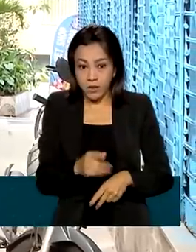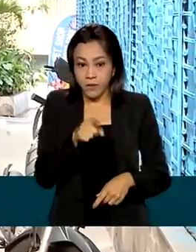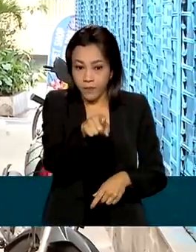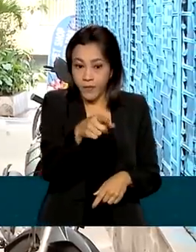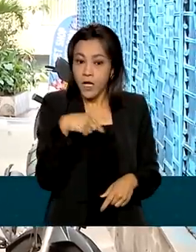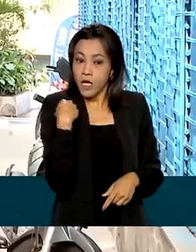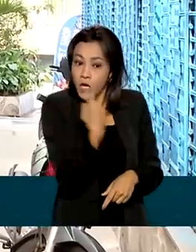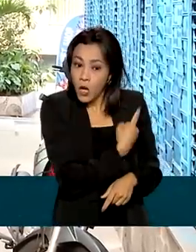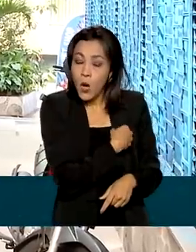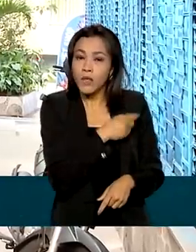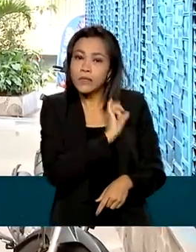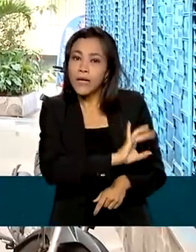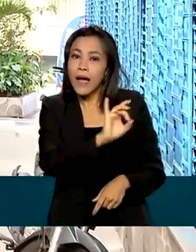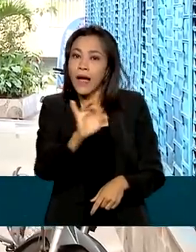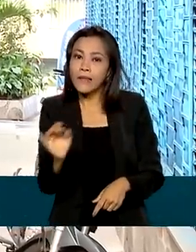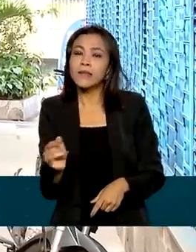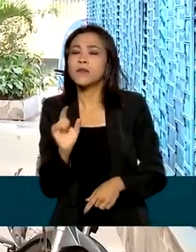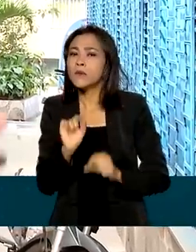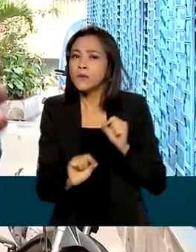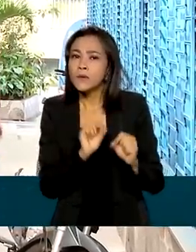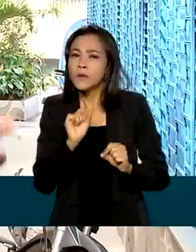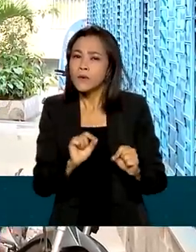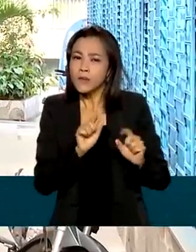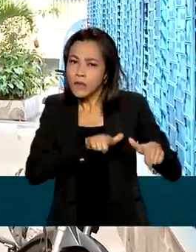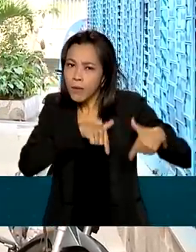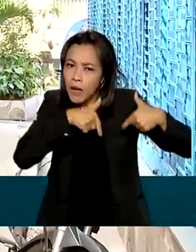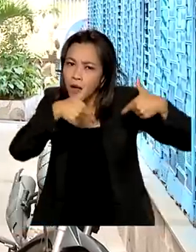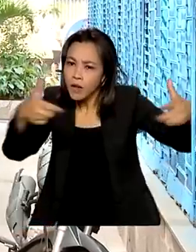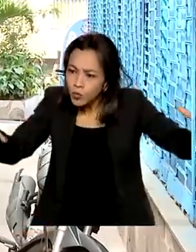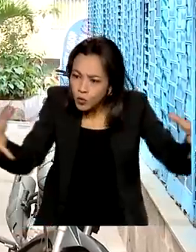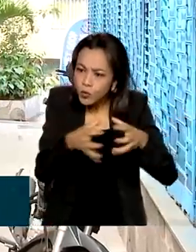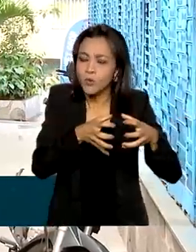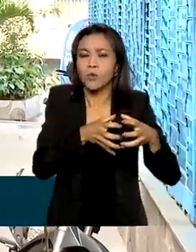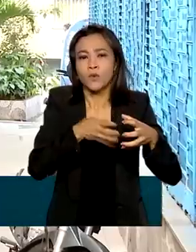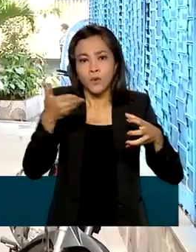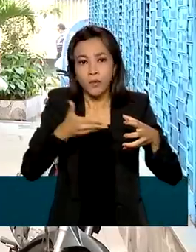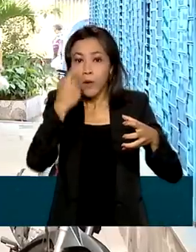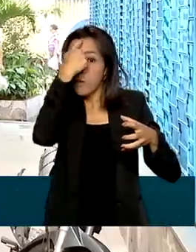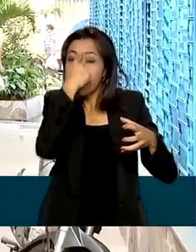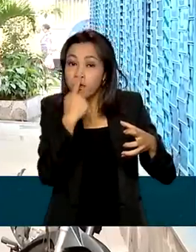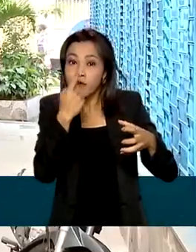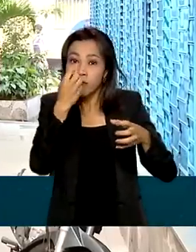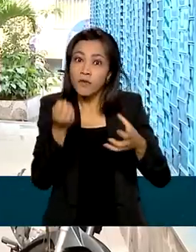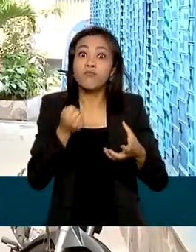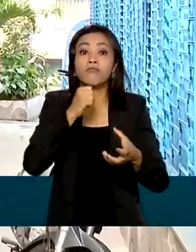cada um de nós está fazendo, colocando uma pecinha desse quebra-cabeça, desse retrato que a gente está fazendo,